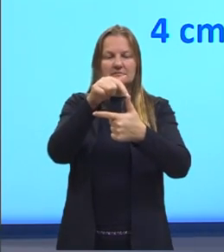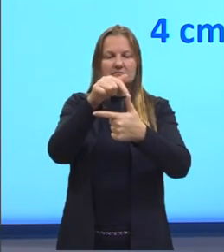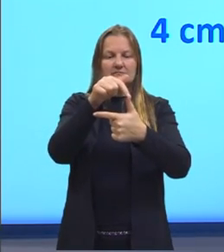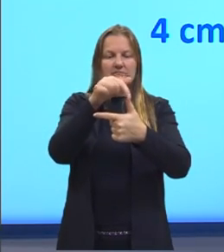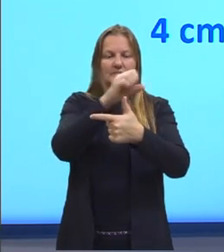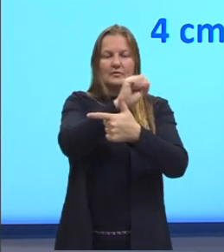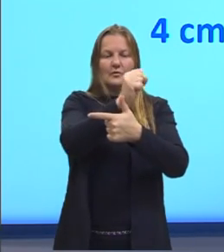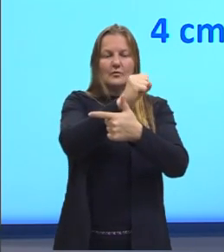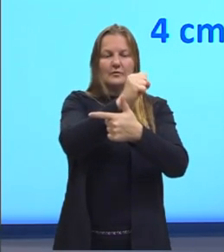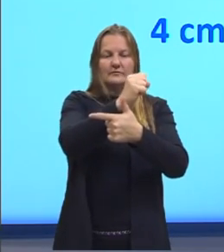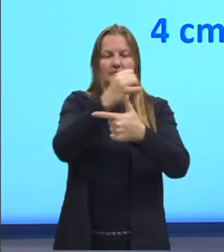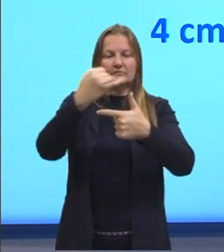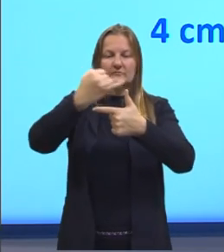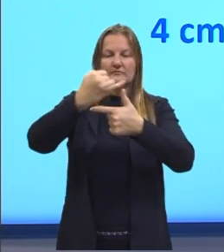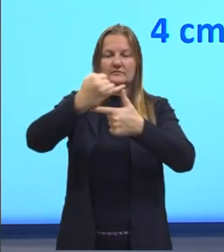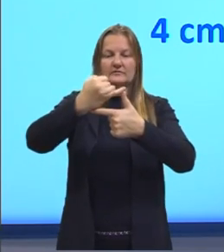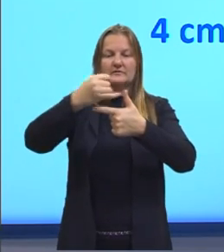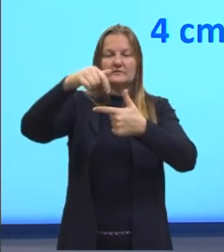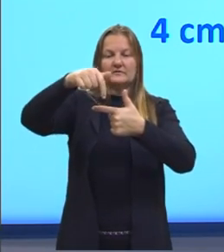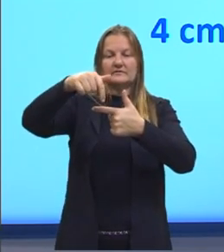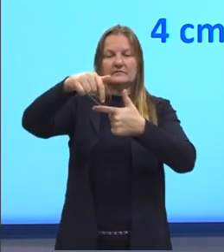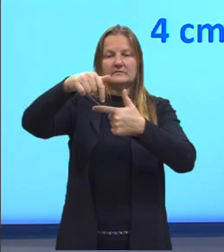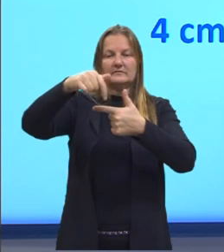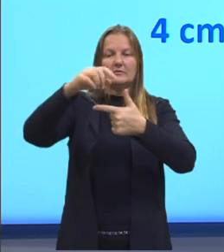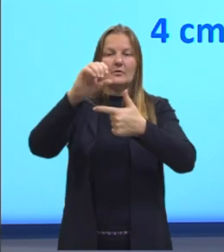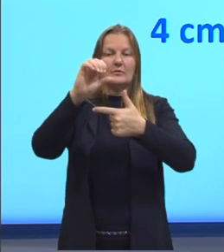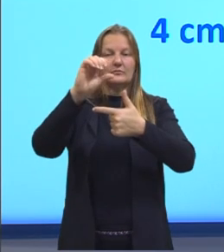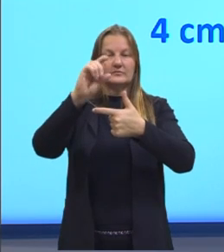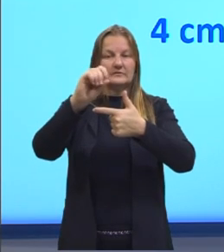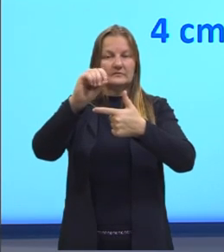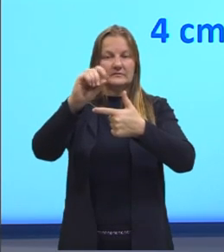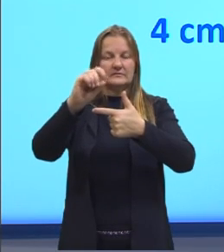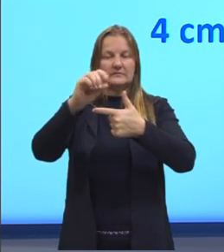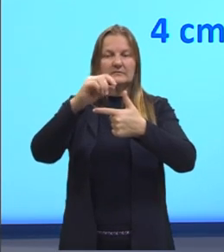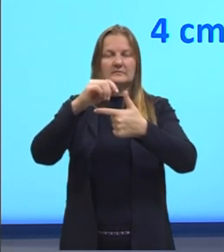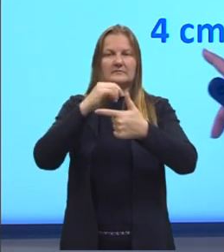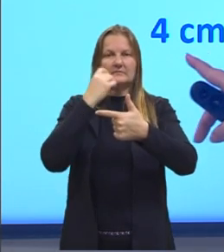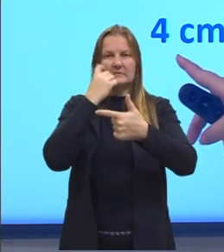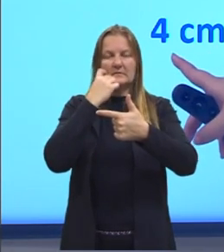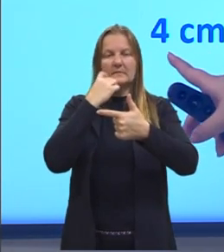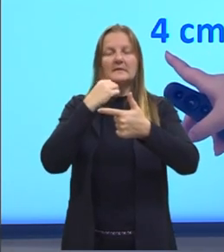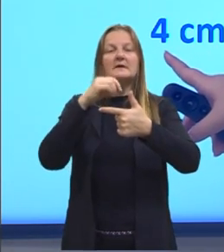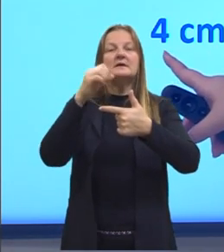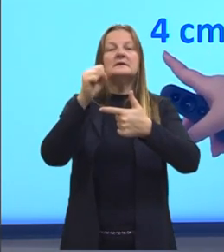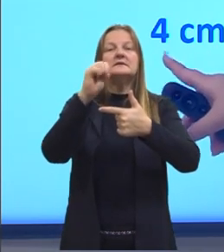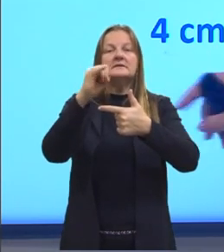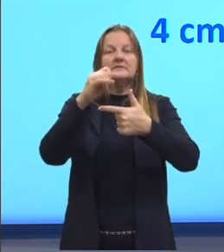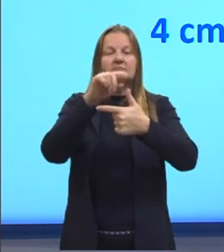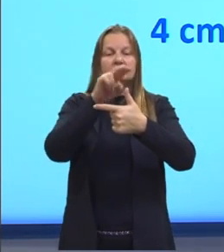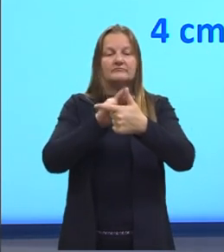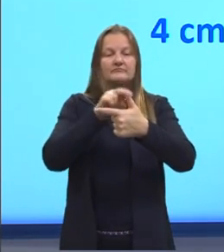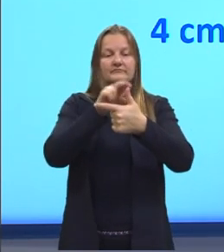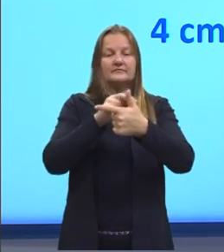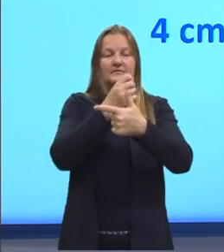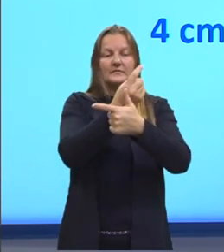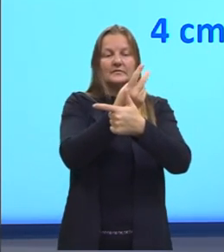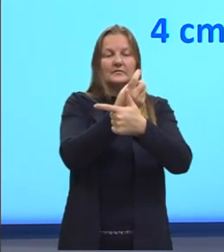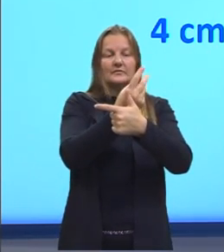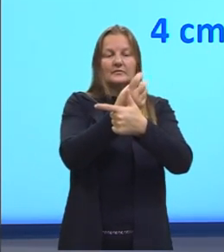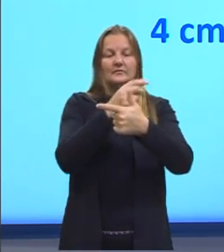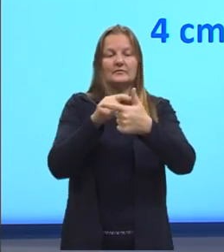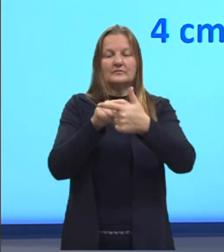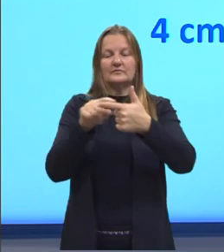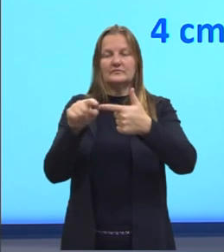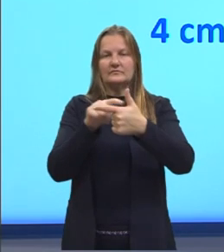era 8 Então, a tua hipotenusa vai ser 10 Ou ainda tu tinha lá um cateto que tinha 12 centímetros